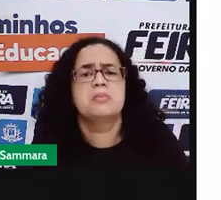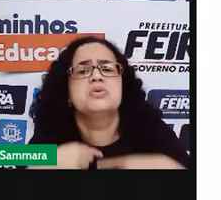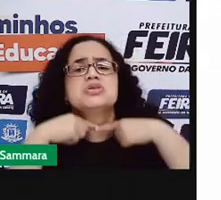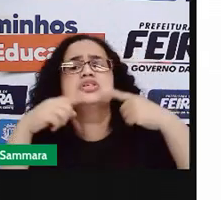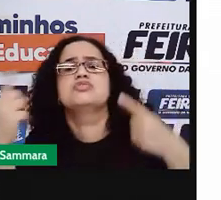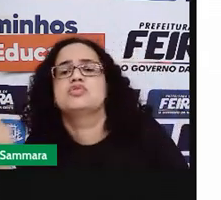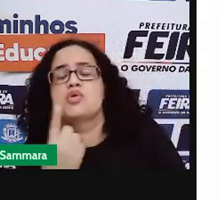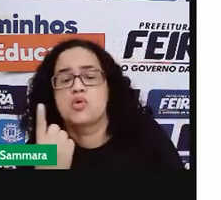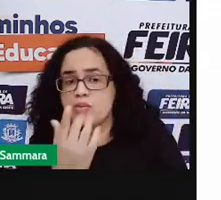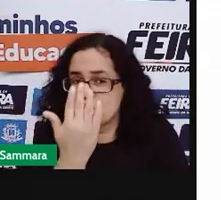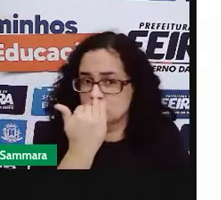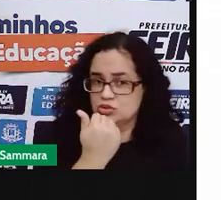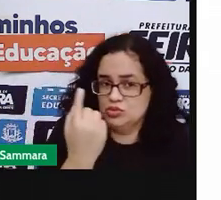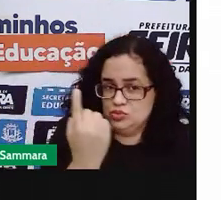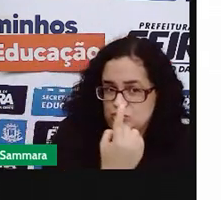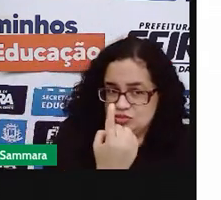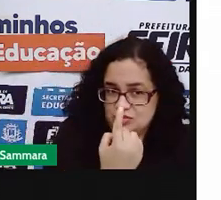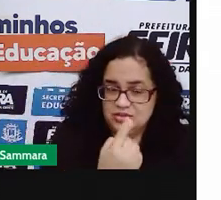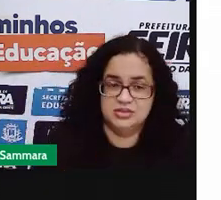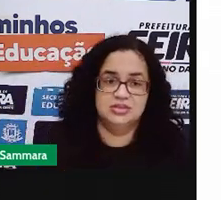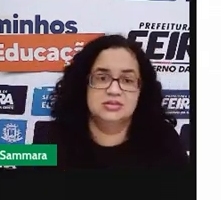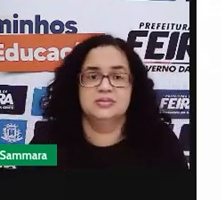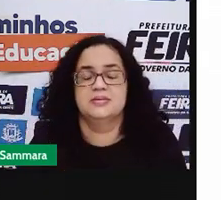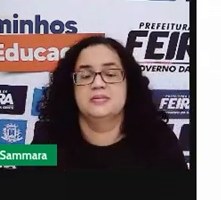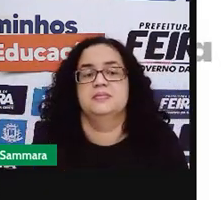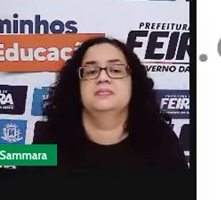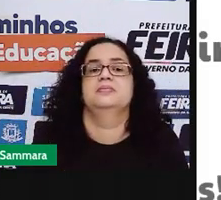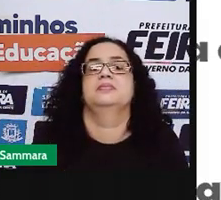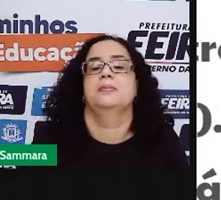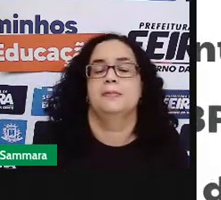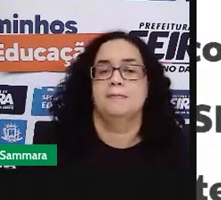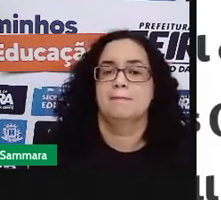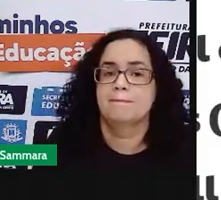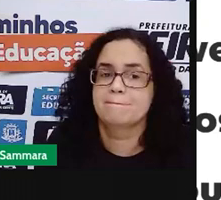É impossível comer só um dos títulos.